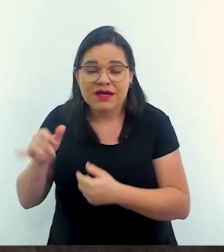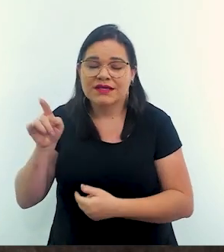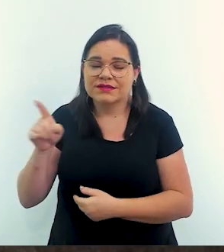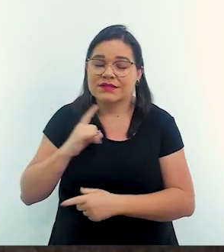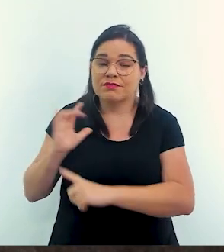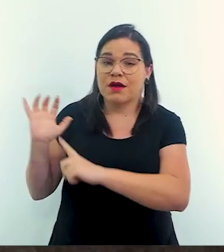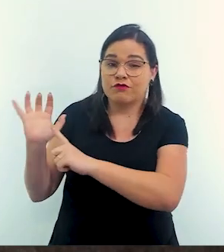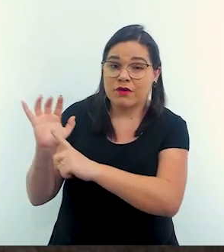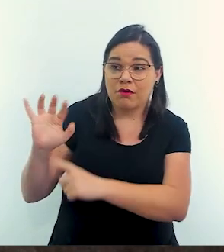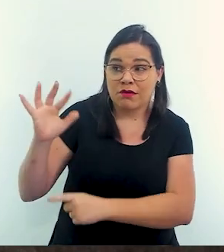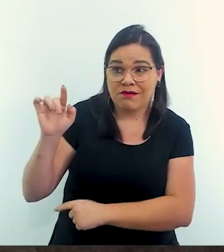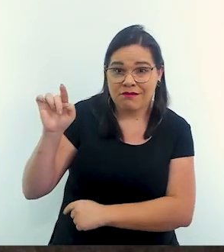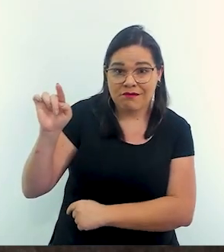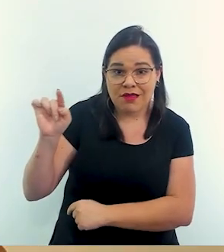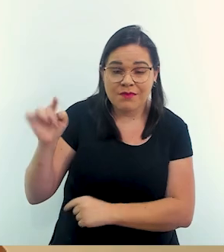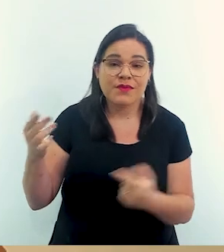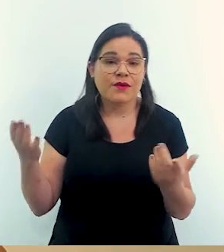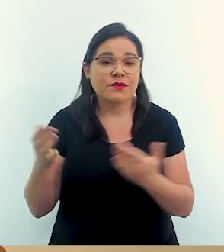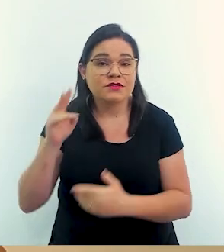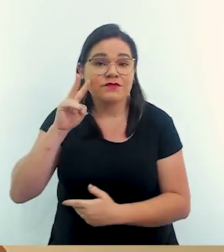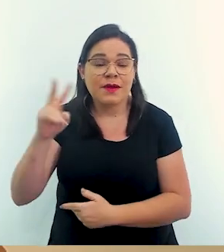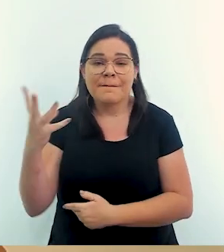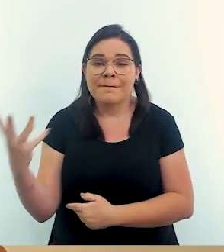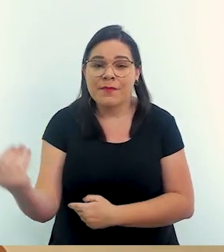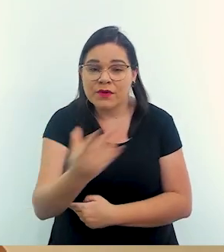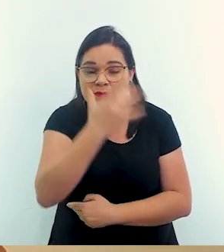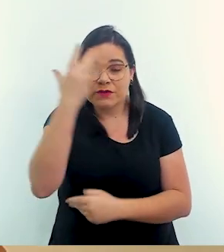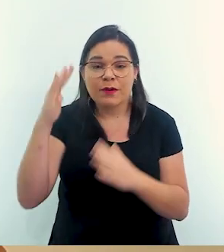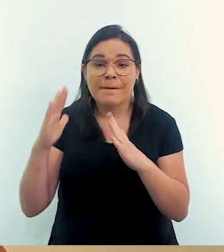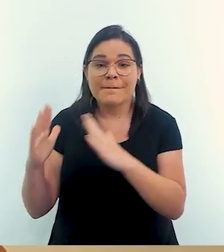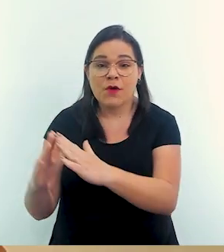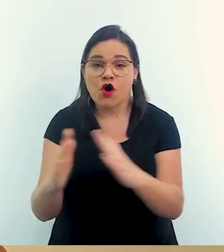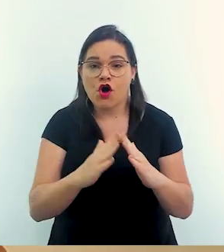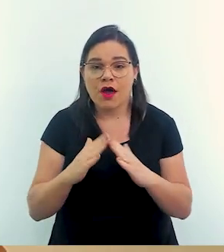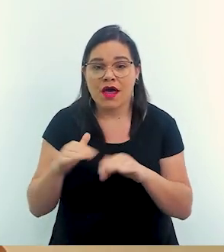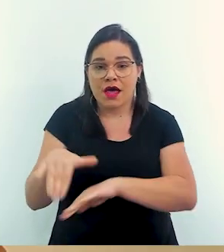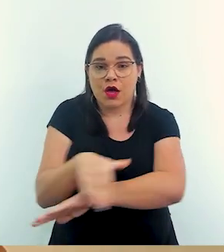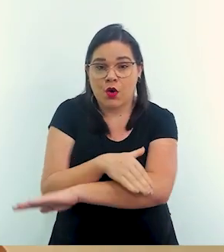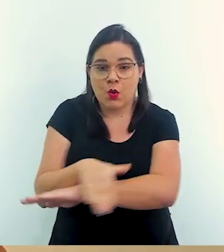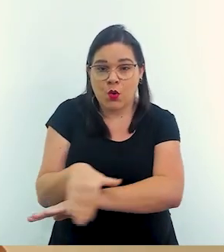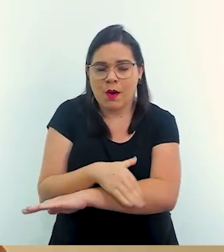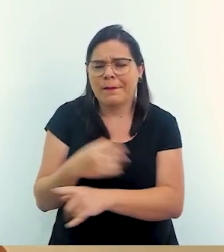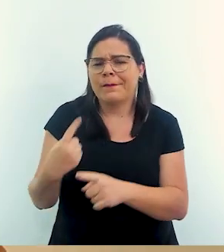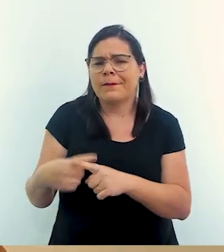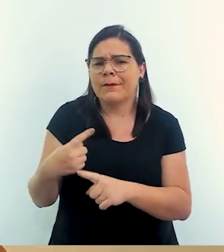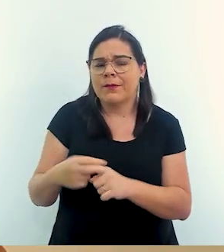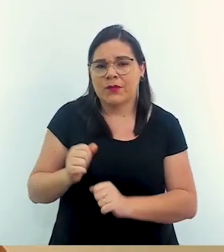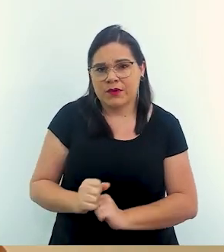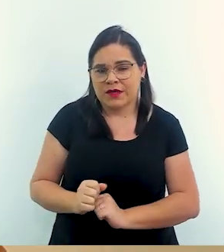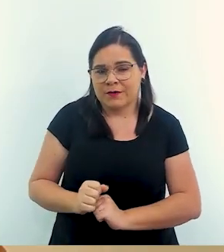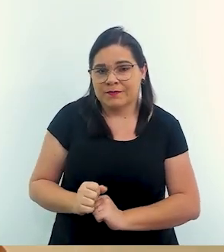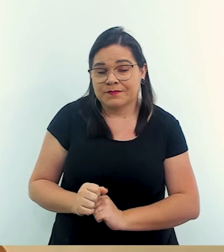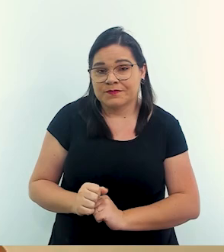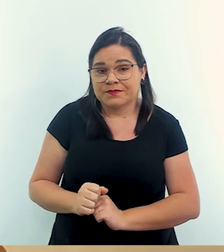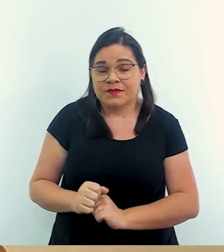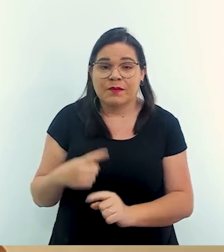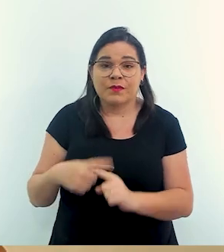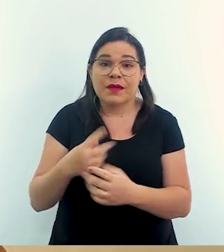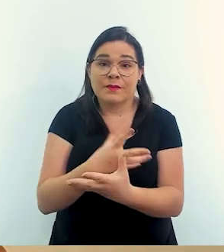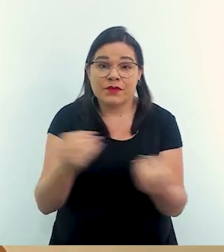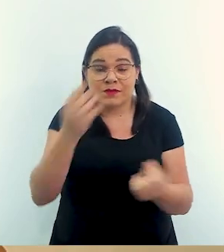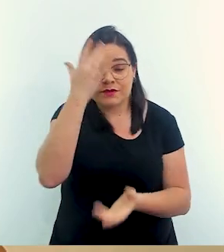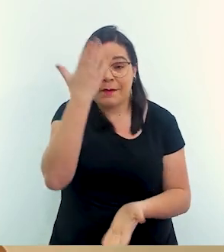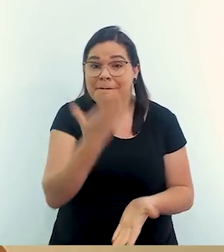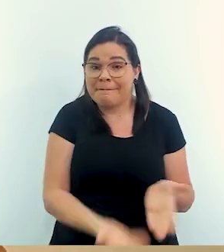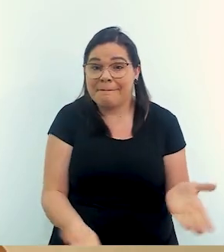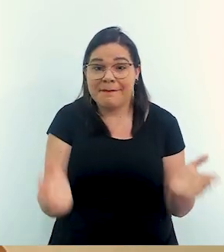observado lá em Nova Orleans, que hoje você vê muito morador de rua. Por que você vê essas pessoas em situação de rua? Porque